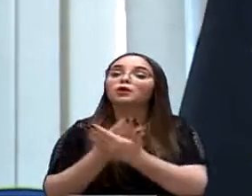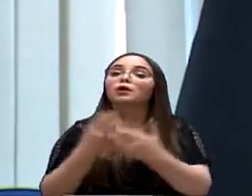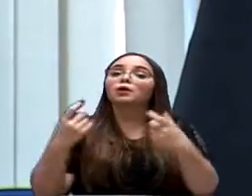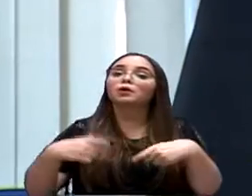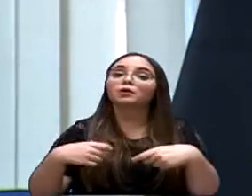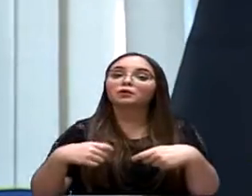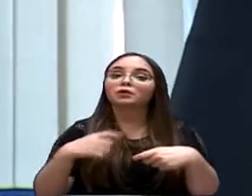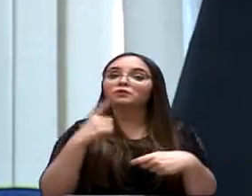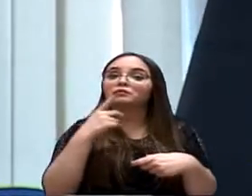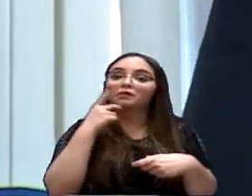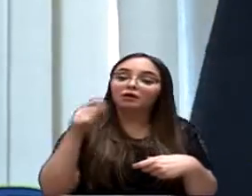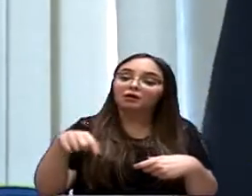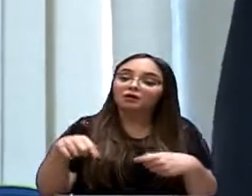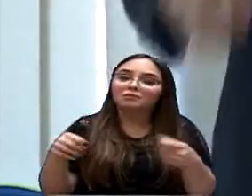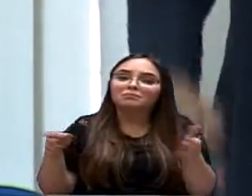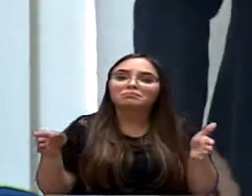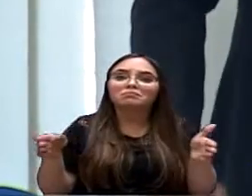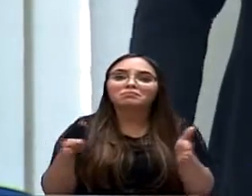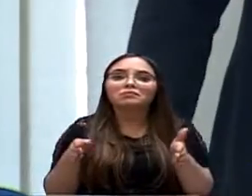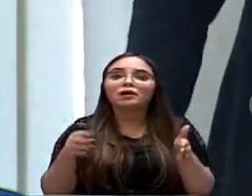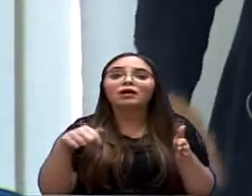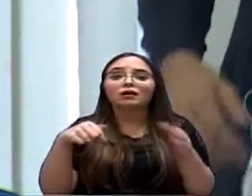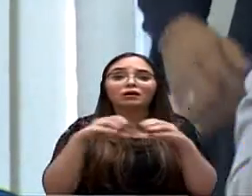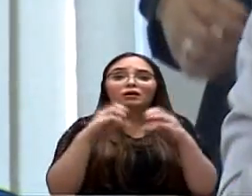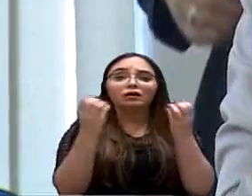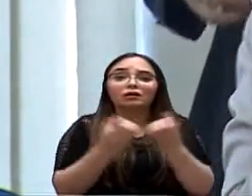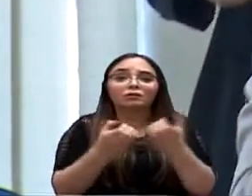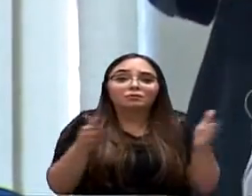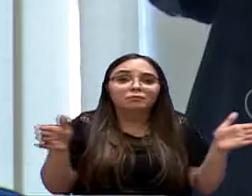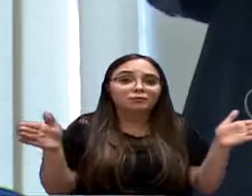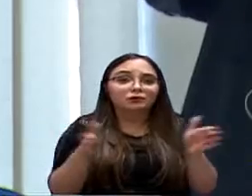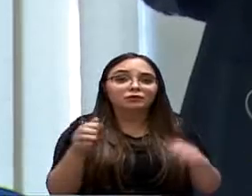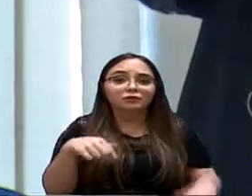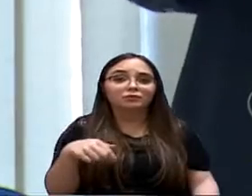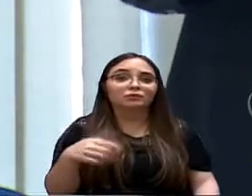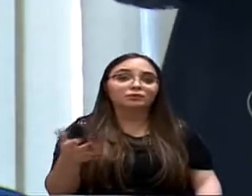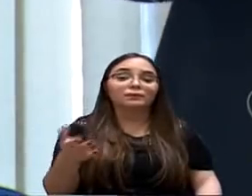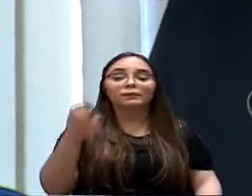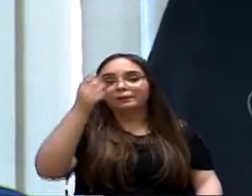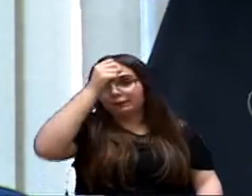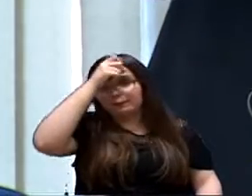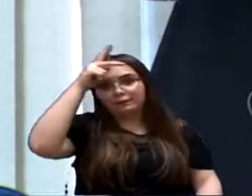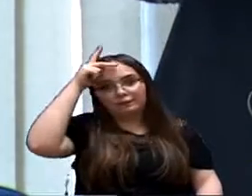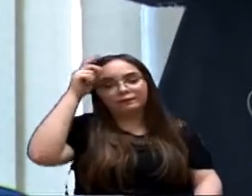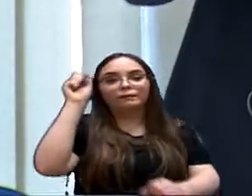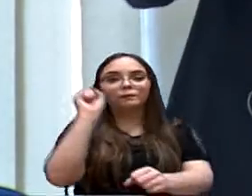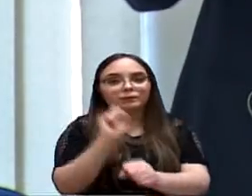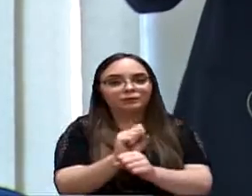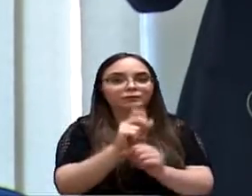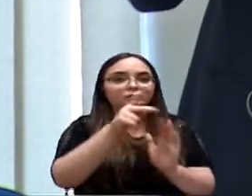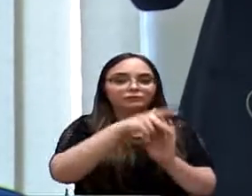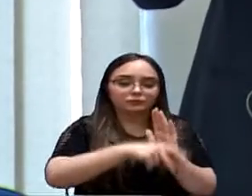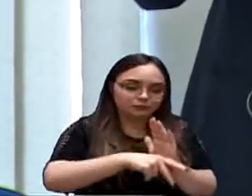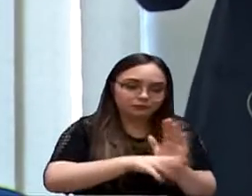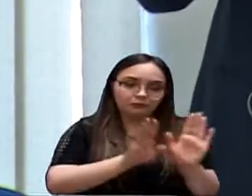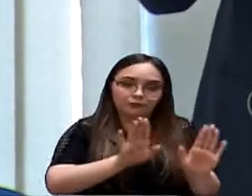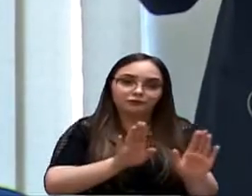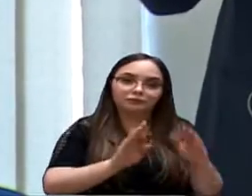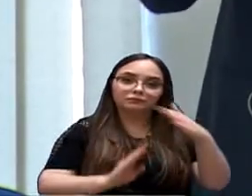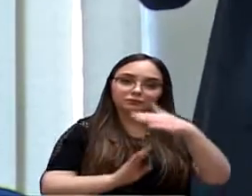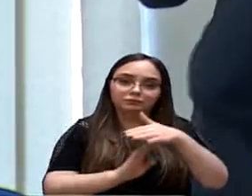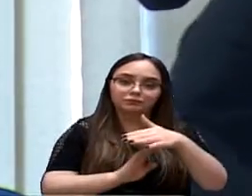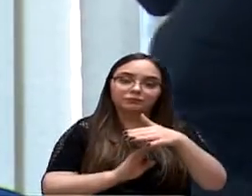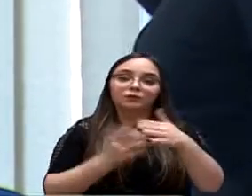era um espaçozinho menor que esta Câmara. O prefeito Panuzio teve que parar o projeto, porque ele que devia ter feito isso, parar o